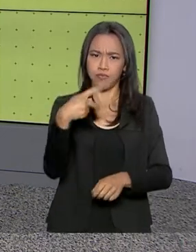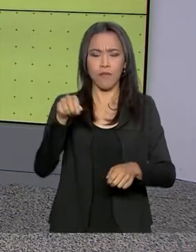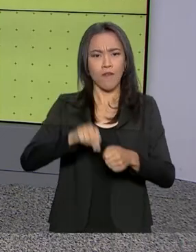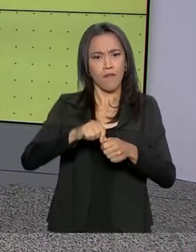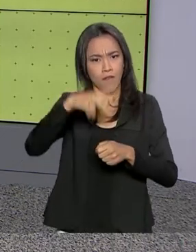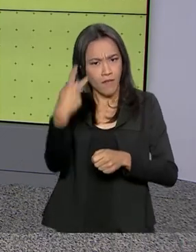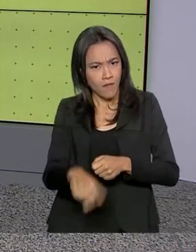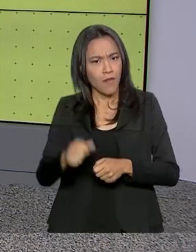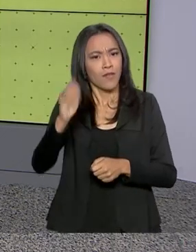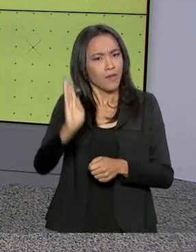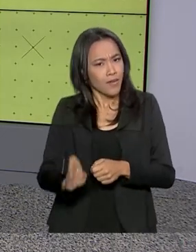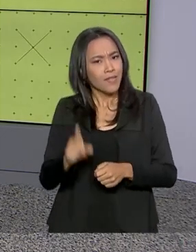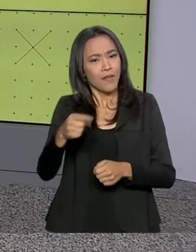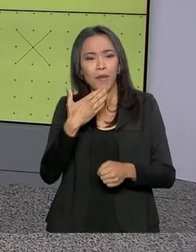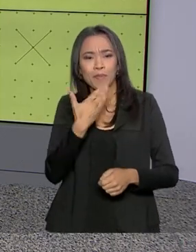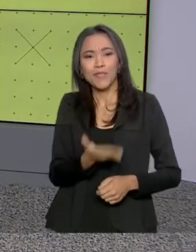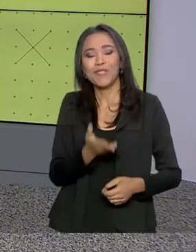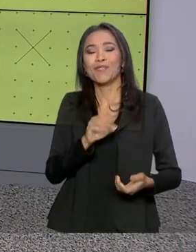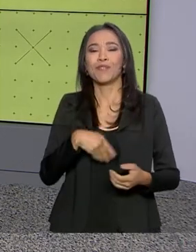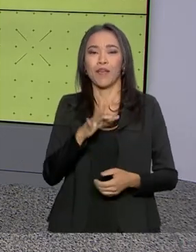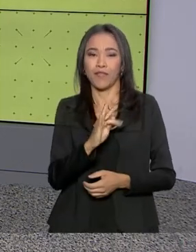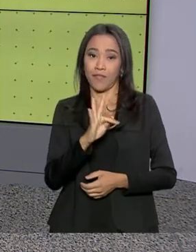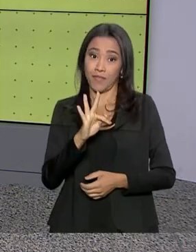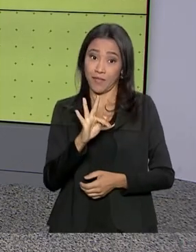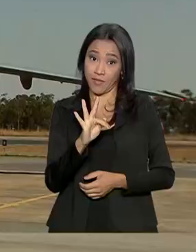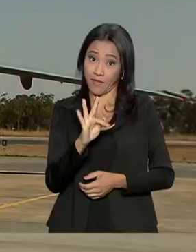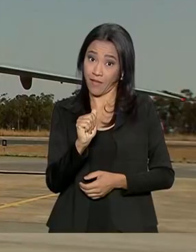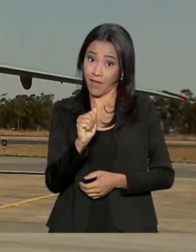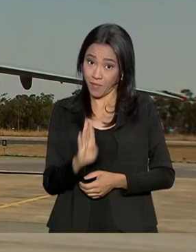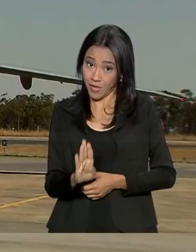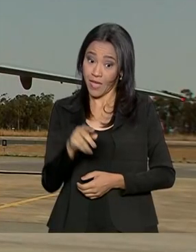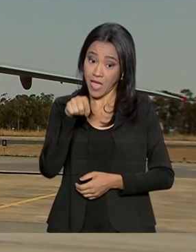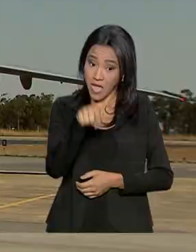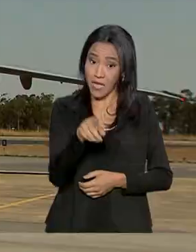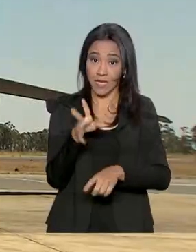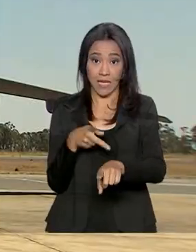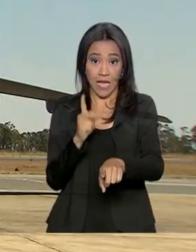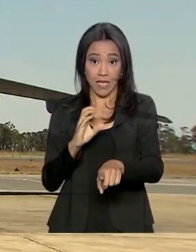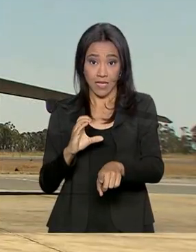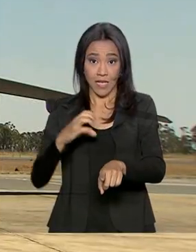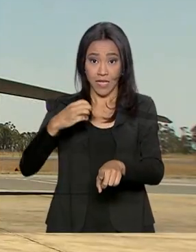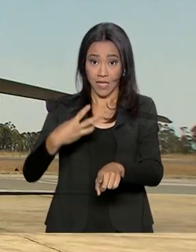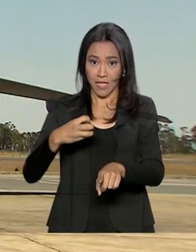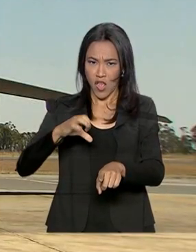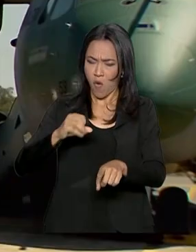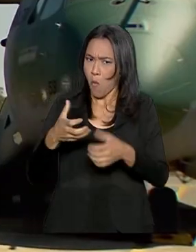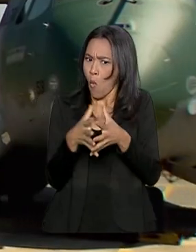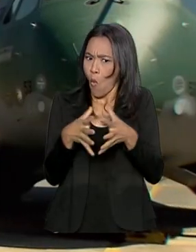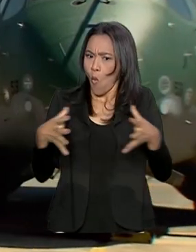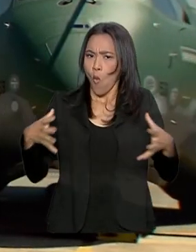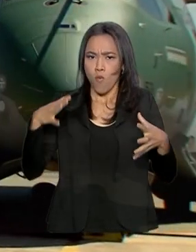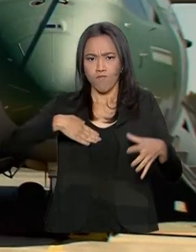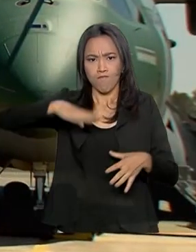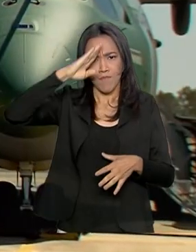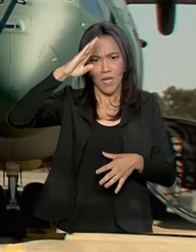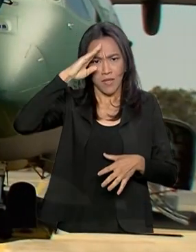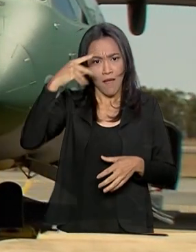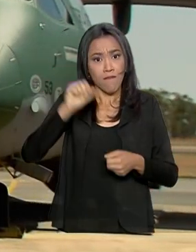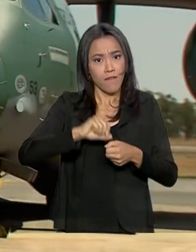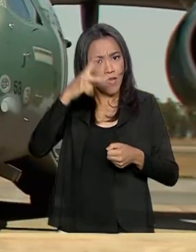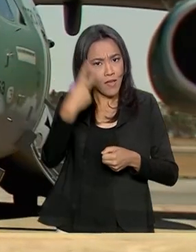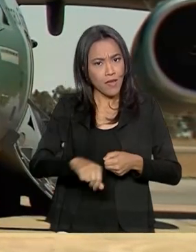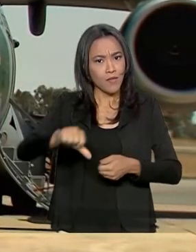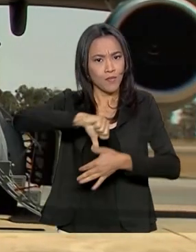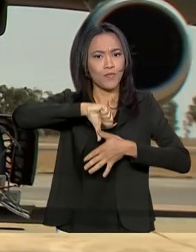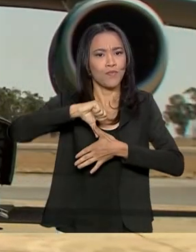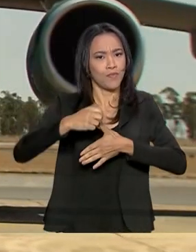pela Embraer a pedido da Força Aérea Brasileira. O KC-390 é o maior avião militar desenvolvido no hemisfério sul.